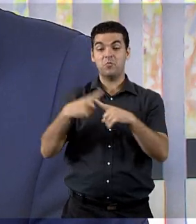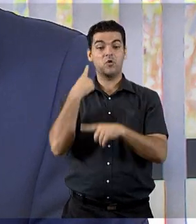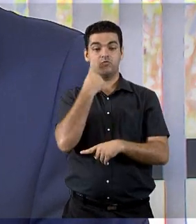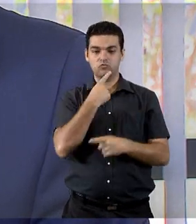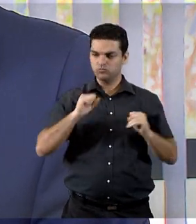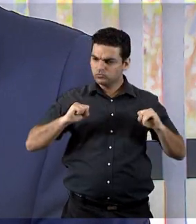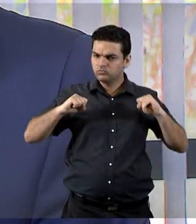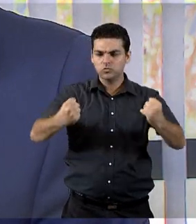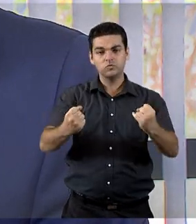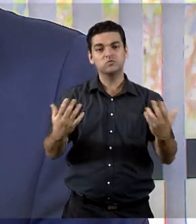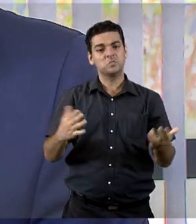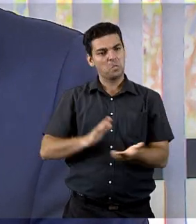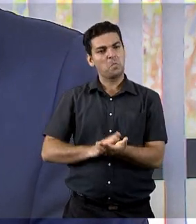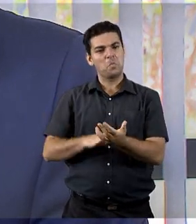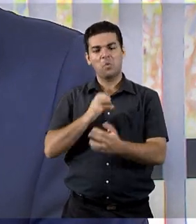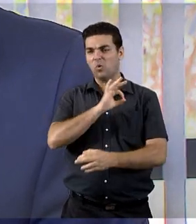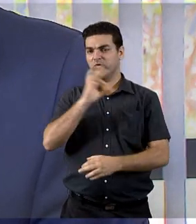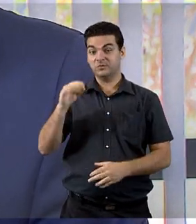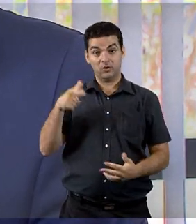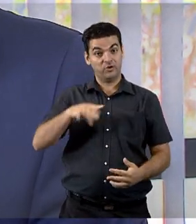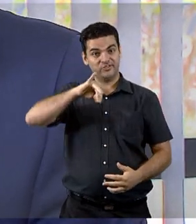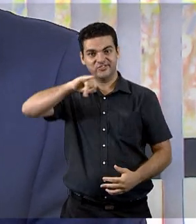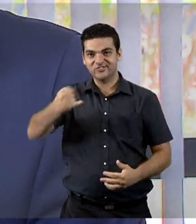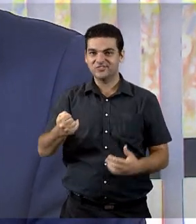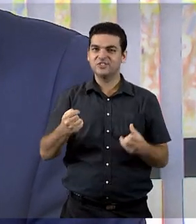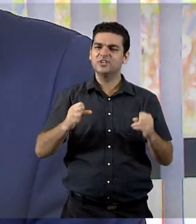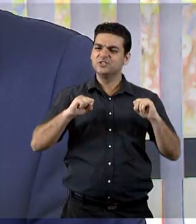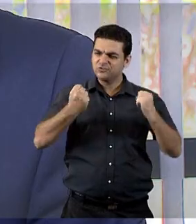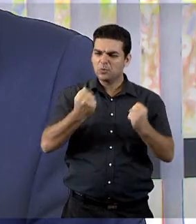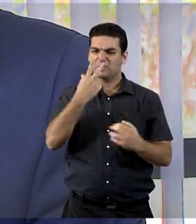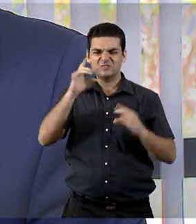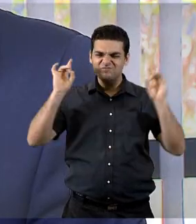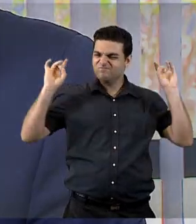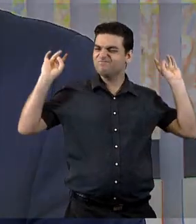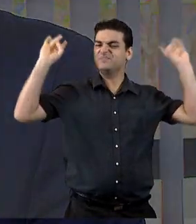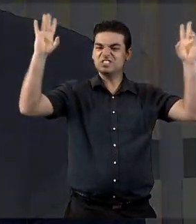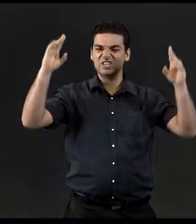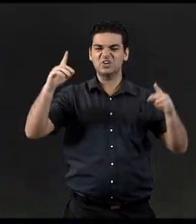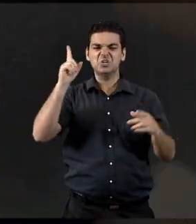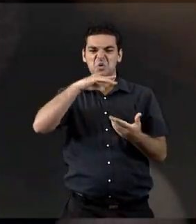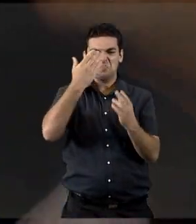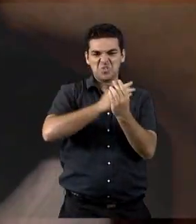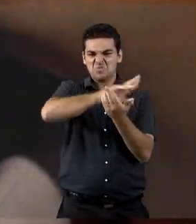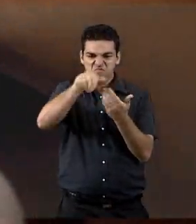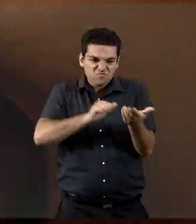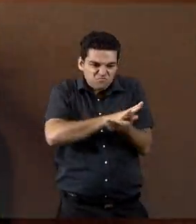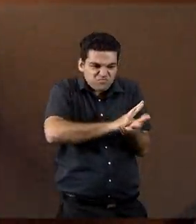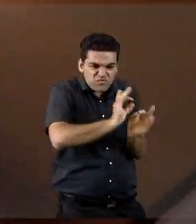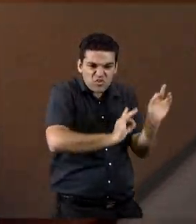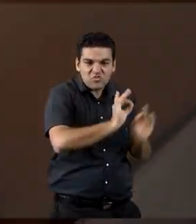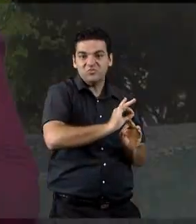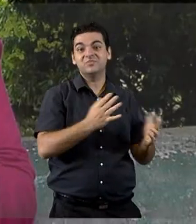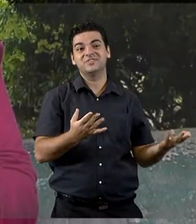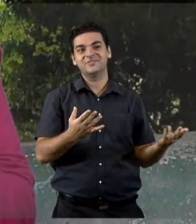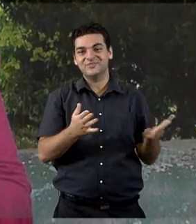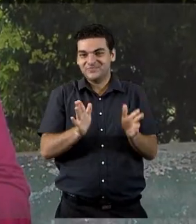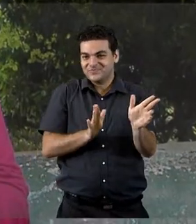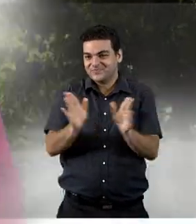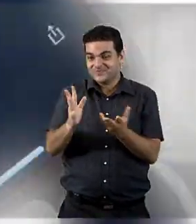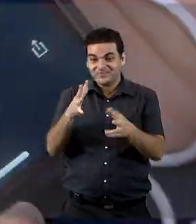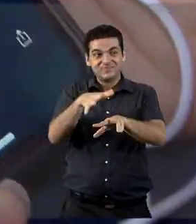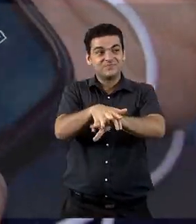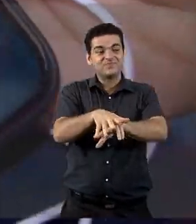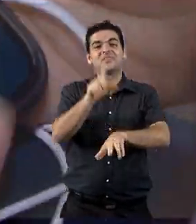desenvolvido. Hoje, o STJ é referência na área de digitalização de processos. Acessibilidade e inclusão virou